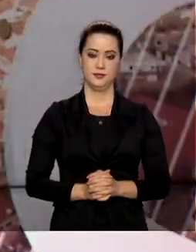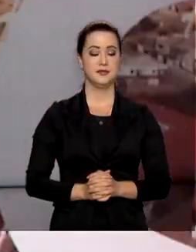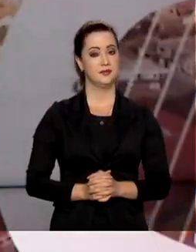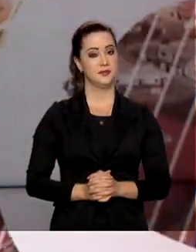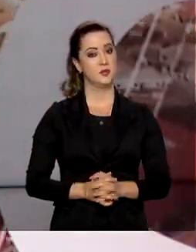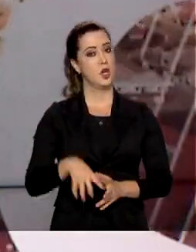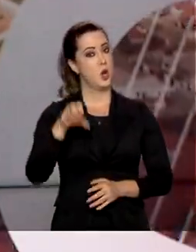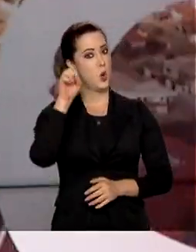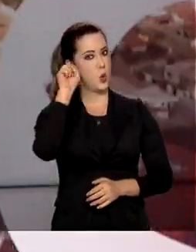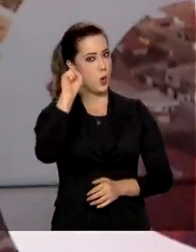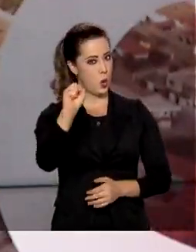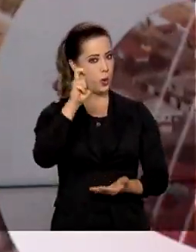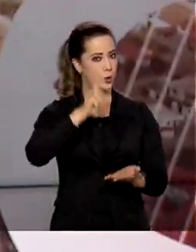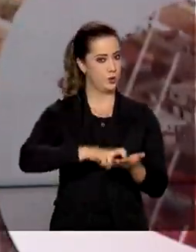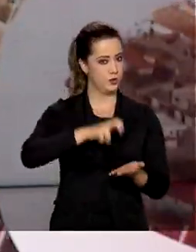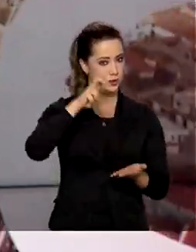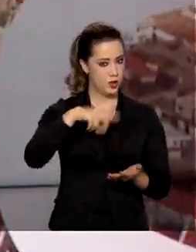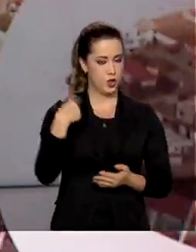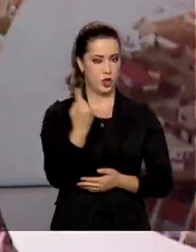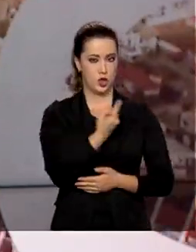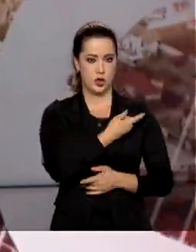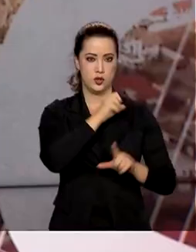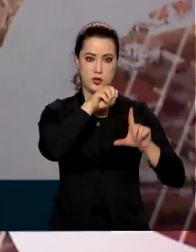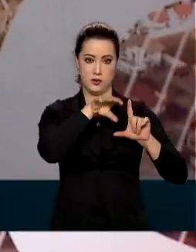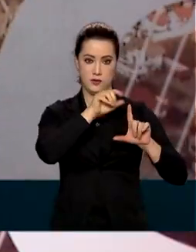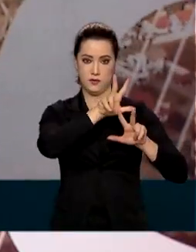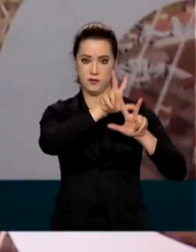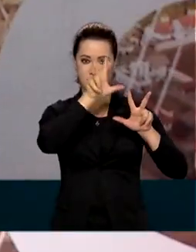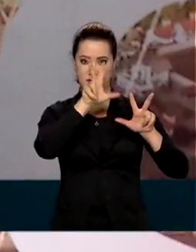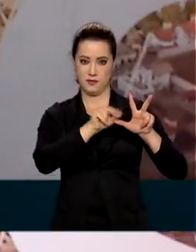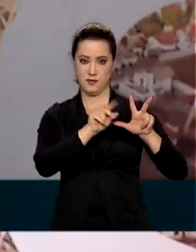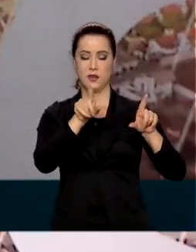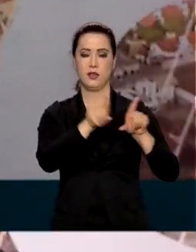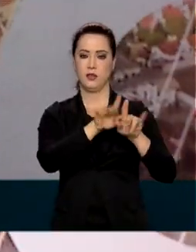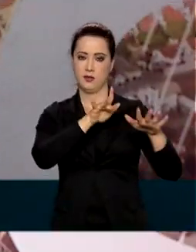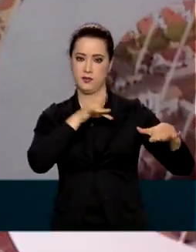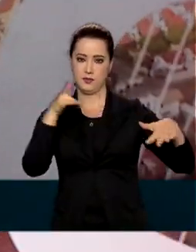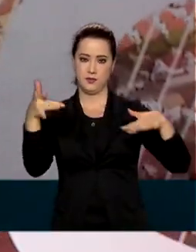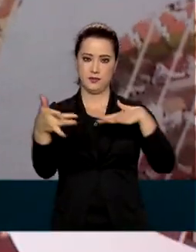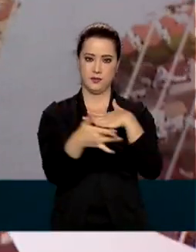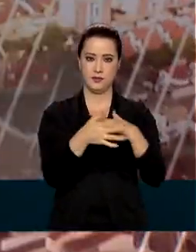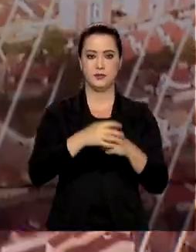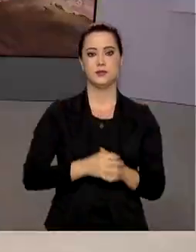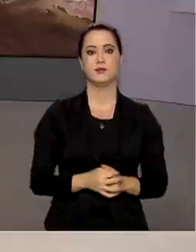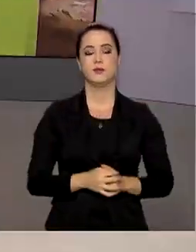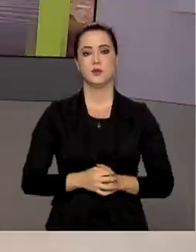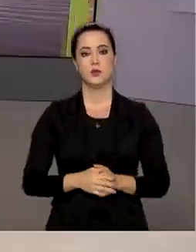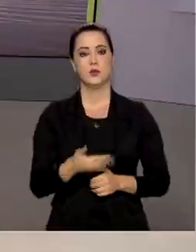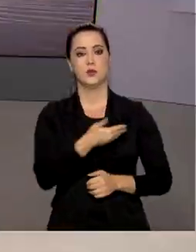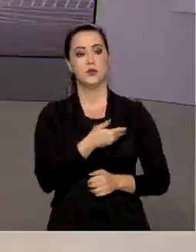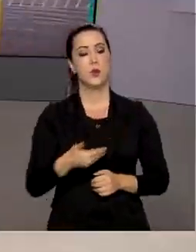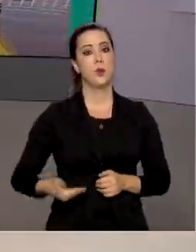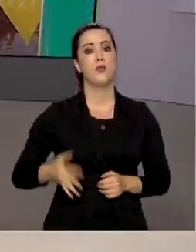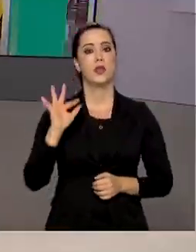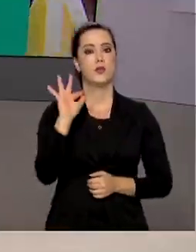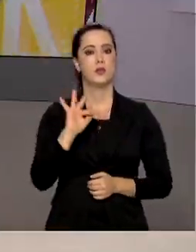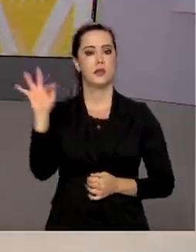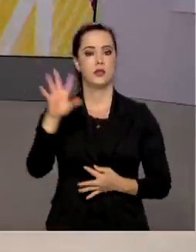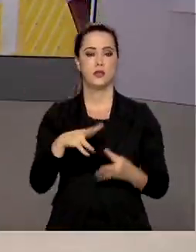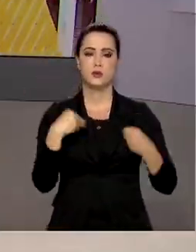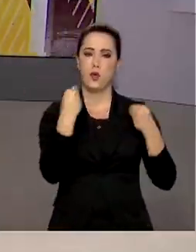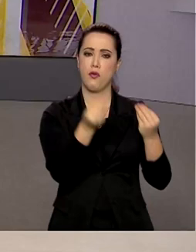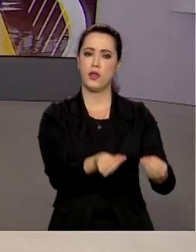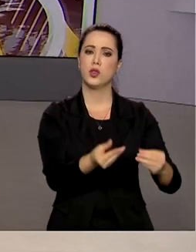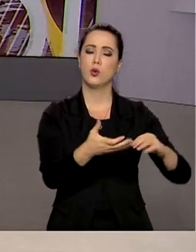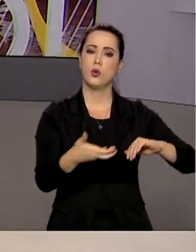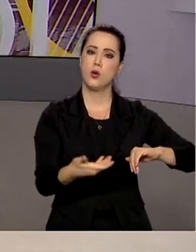São 8 horas da manhã e estamos ao vivo pela TV Brasil e também redes sociais. O Governo Federal encaminhou